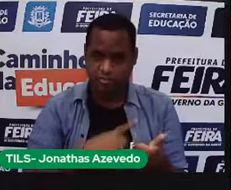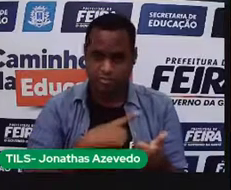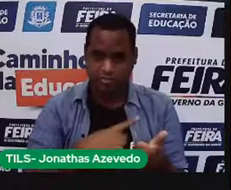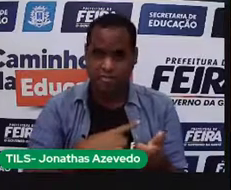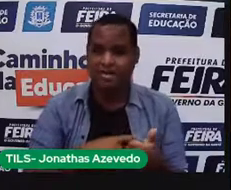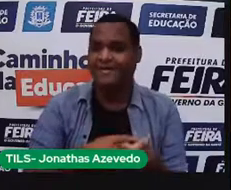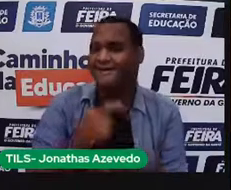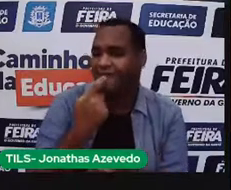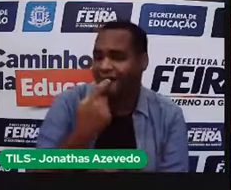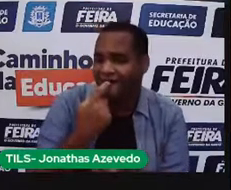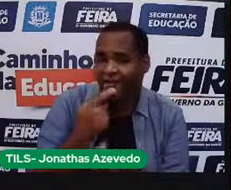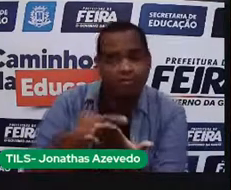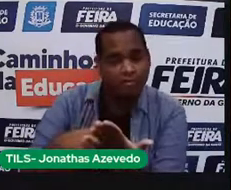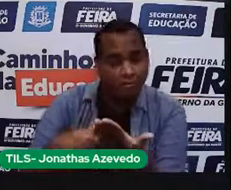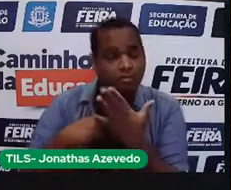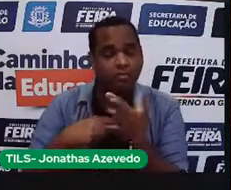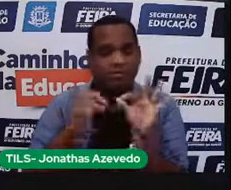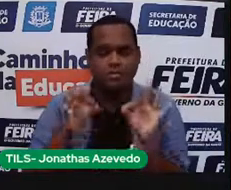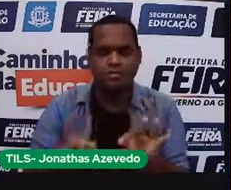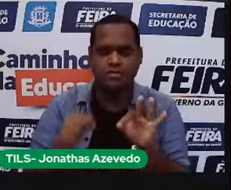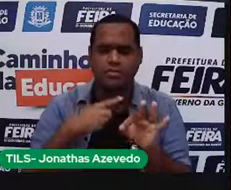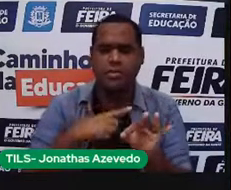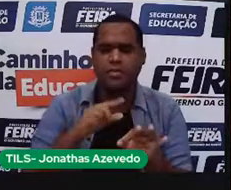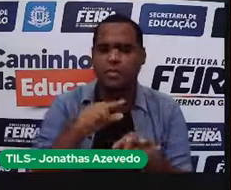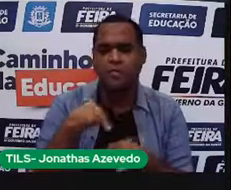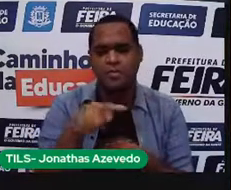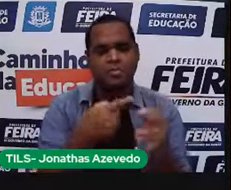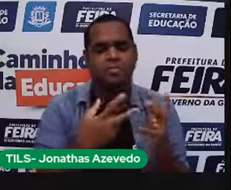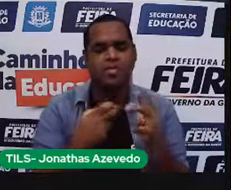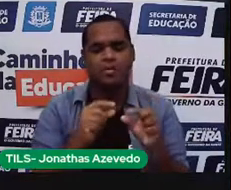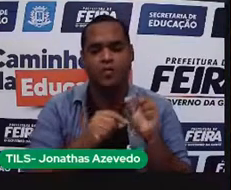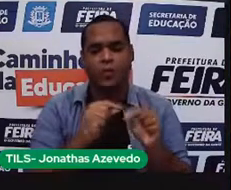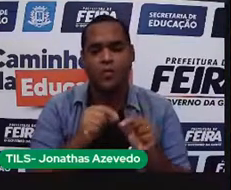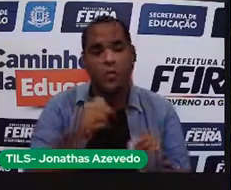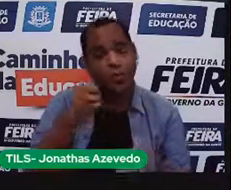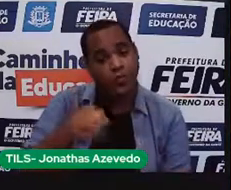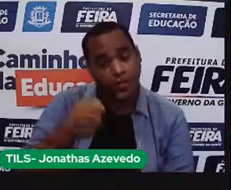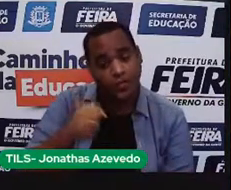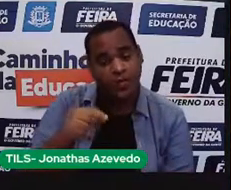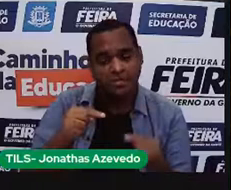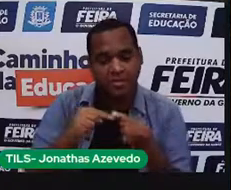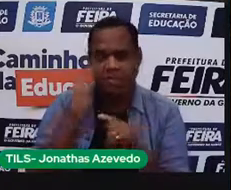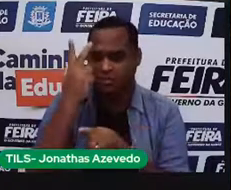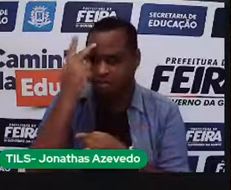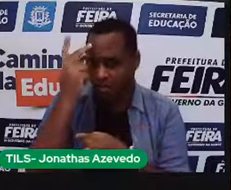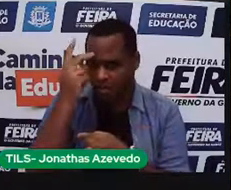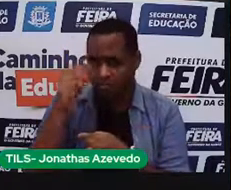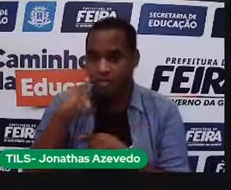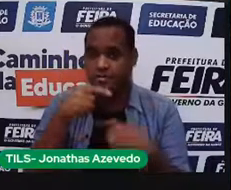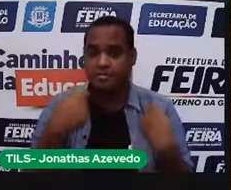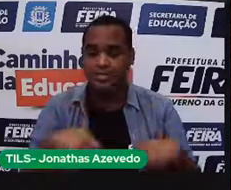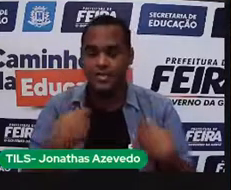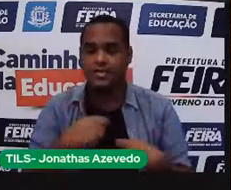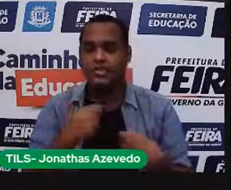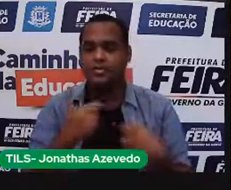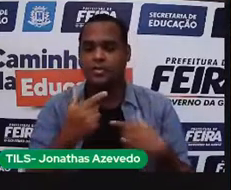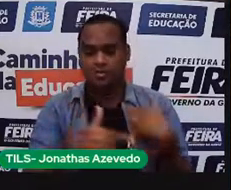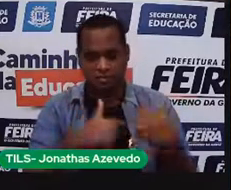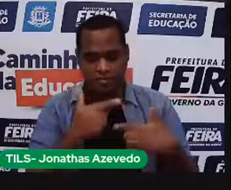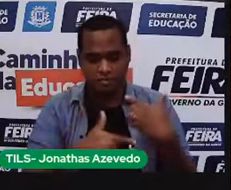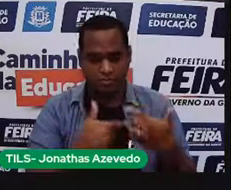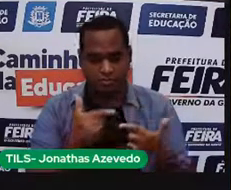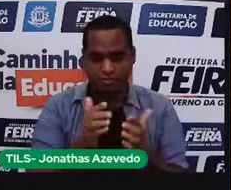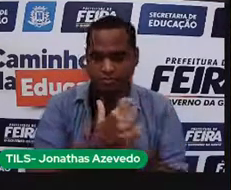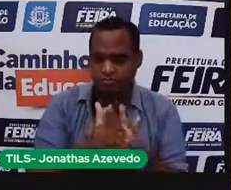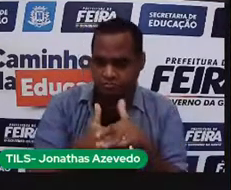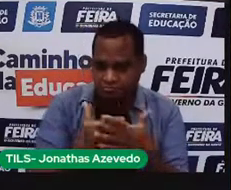muito importante para a gente. E para a gente obter esse leite, que vem de origem natural, precisa de algum trabalho manual. Precisa